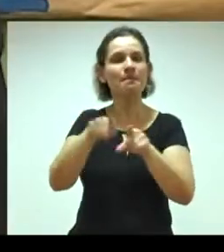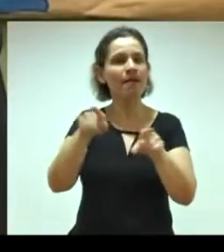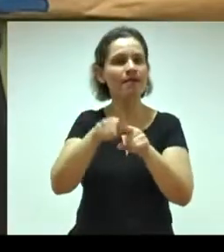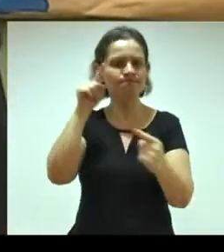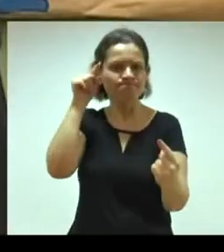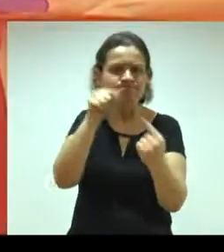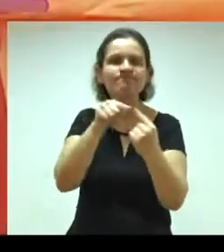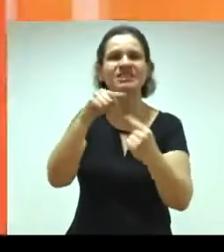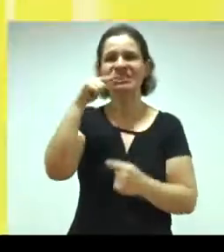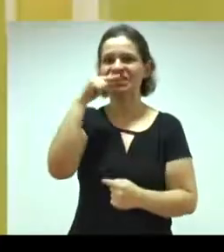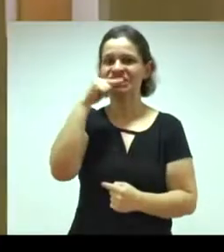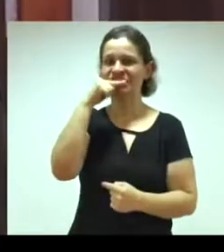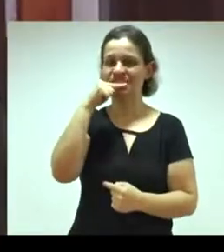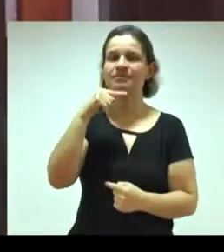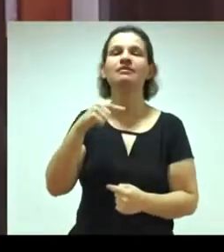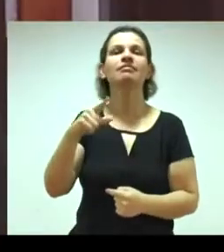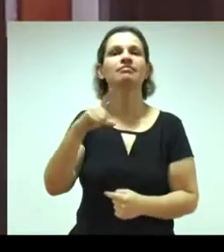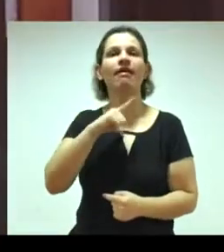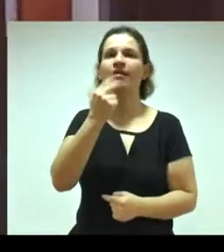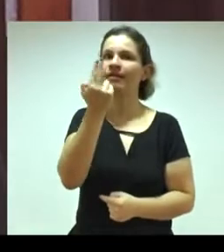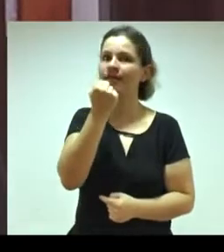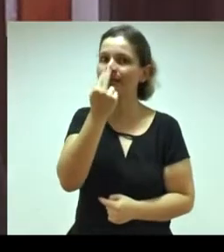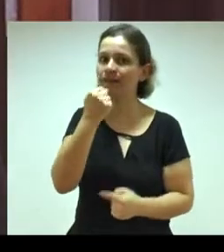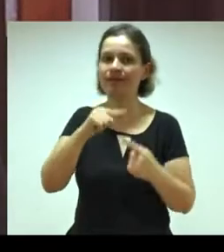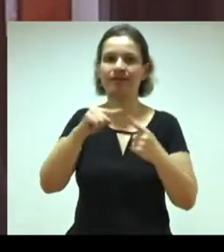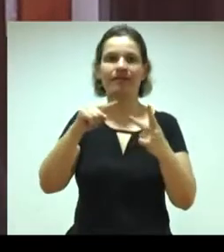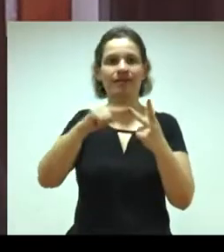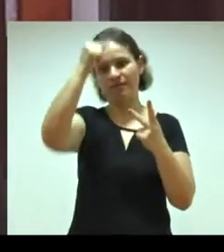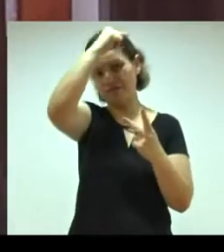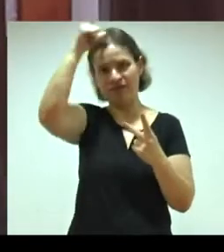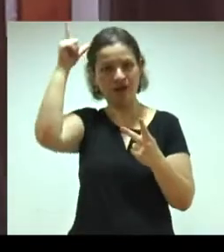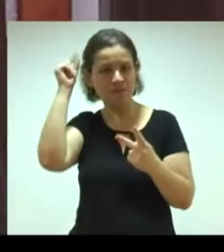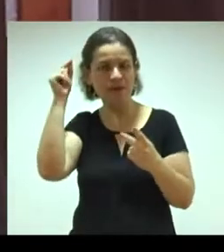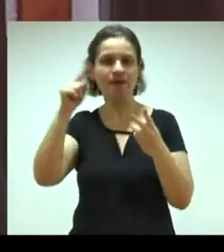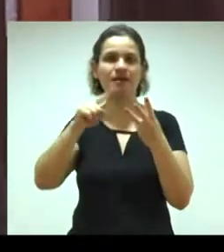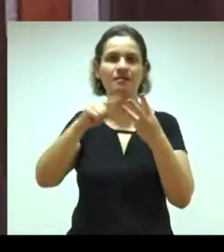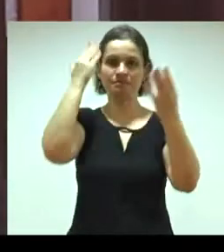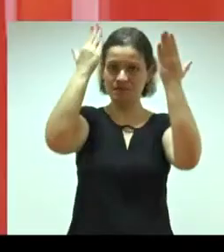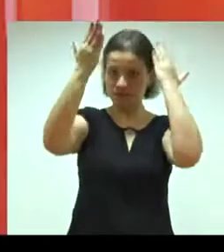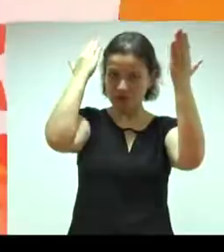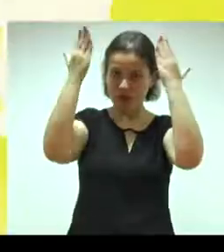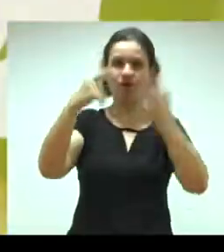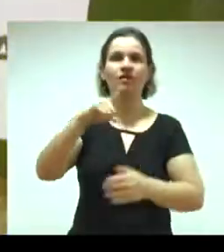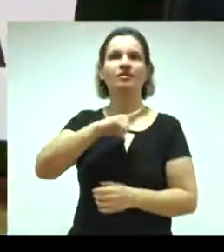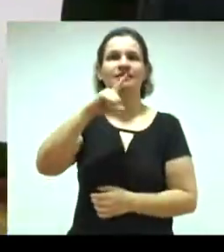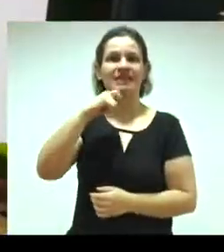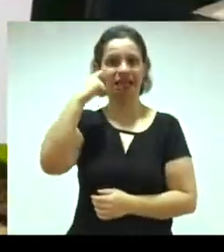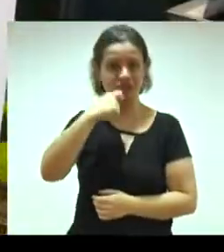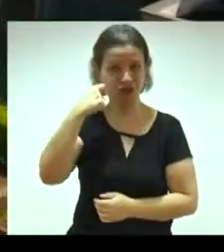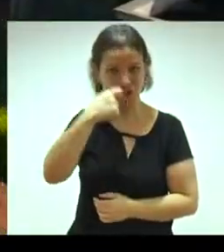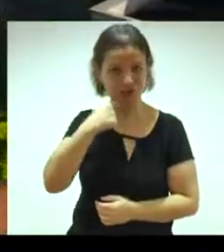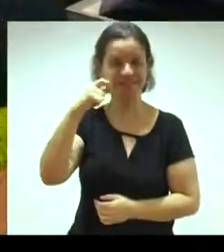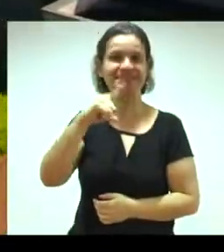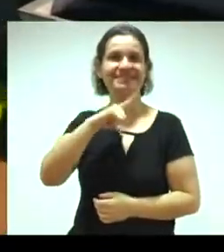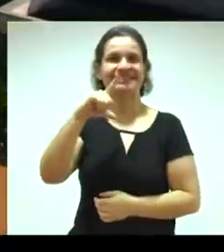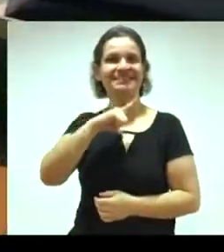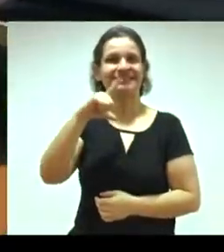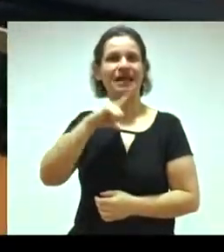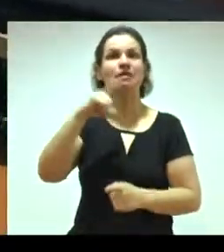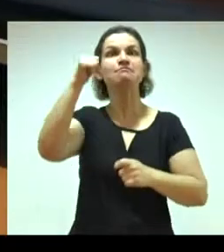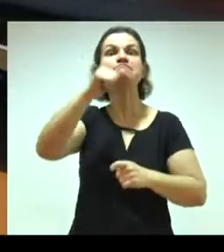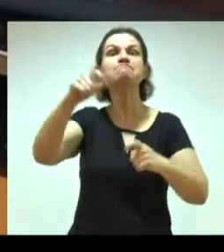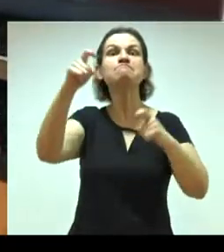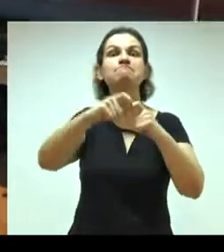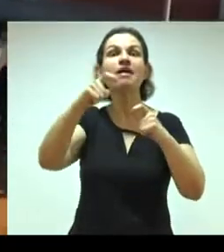bem ênfase à escovação. Nós temos nutricionistas, enfermeiros, psicólogos, dentistas, temos uma